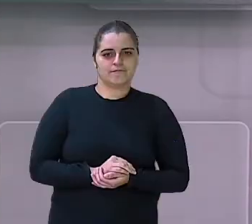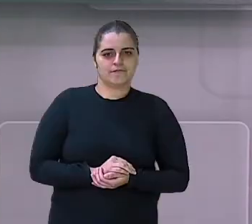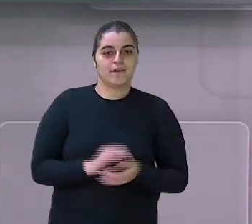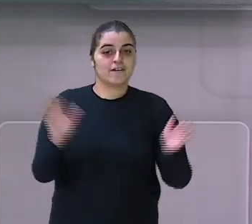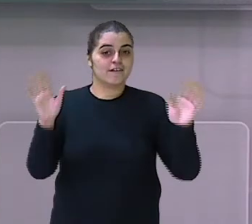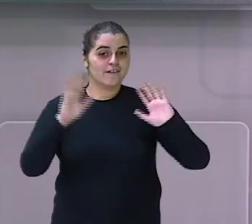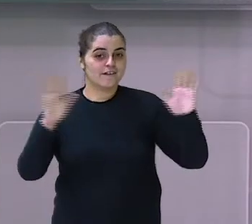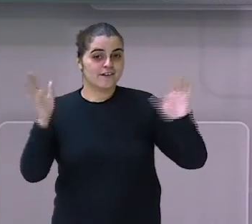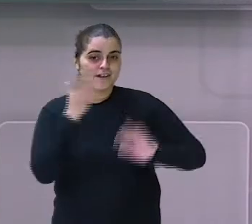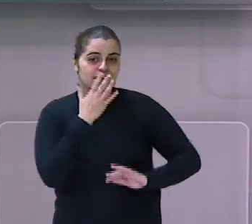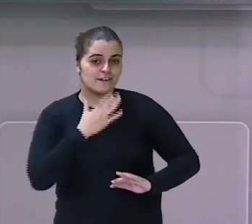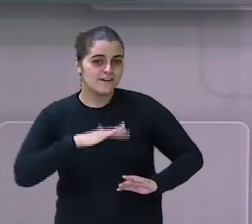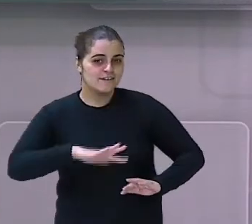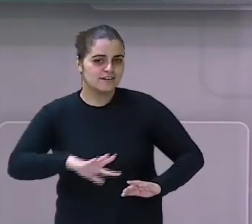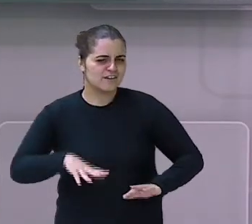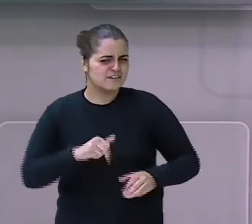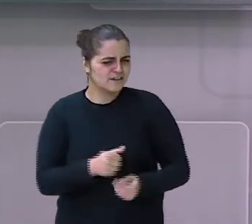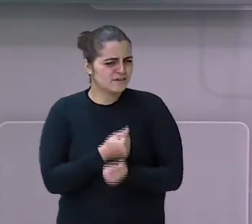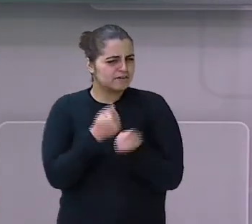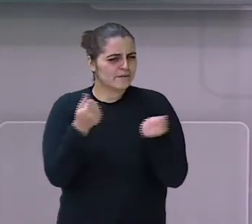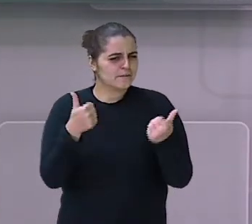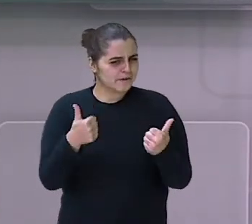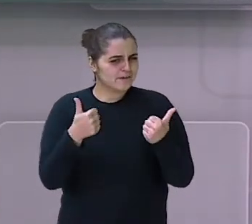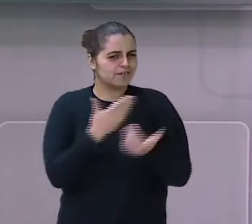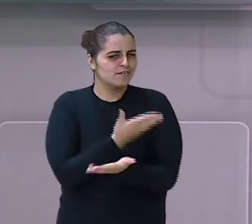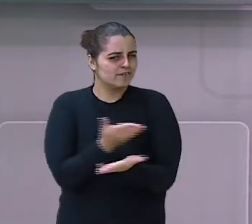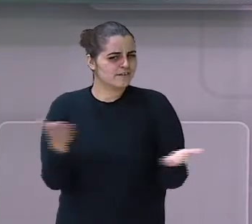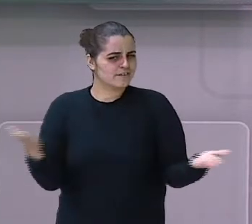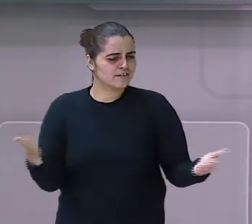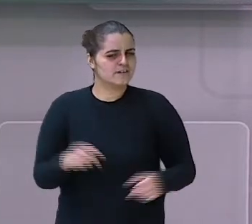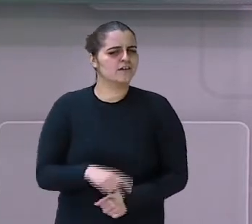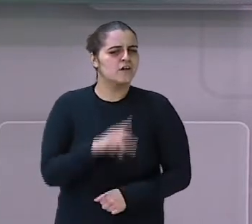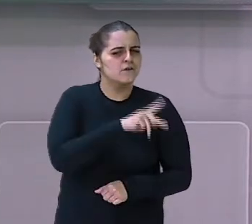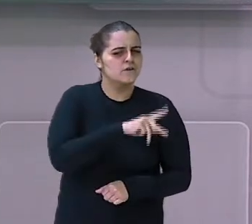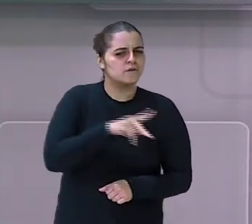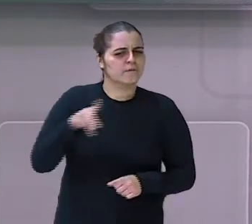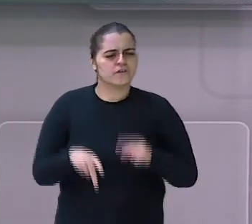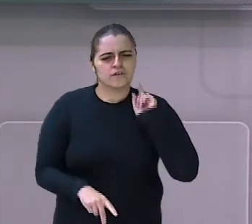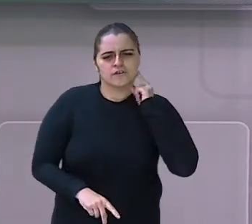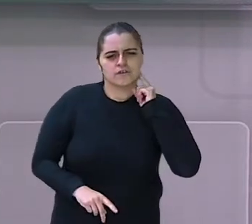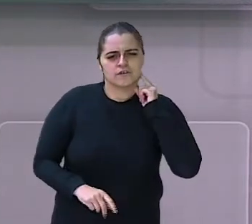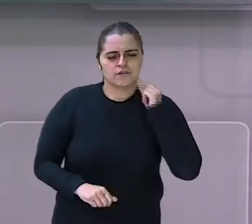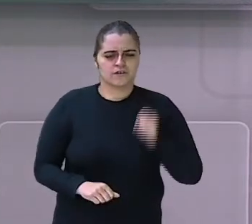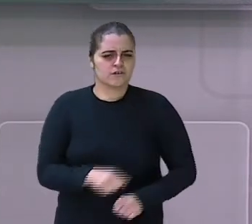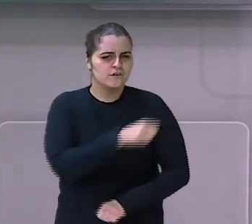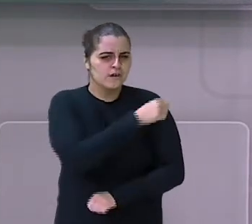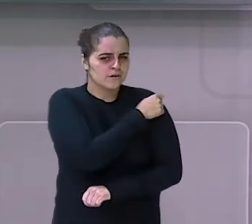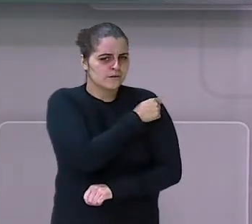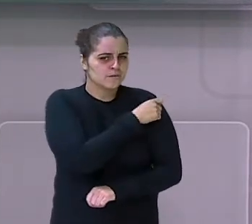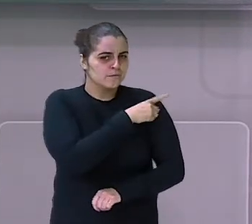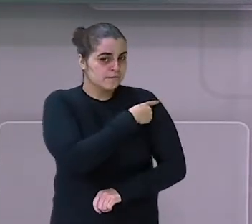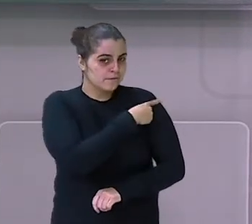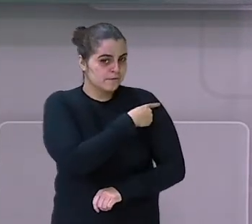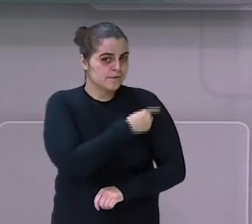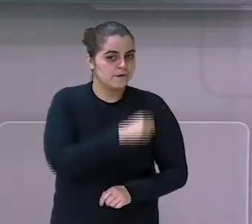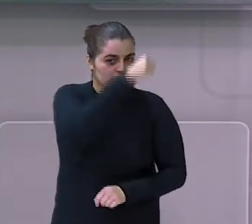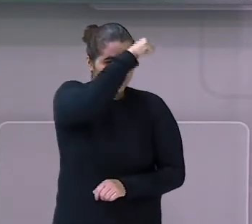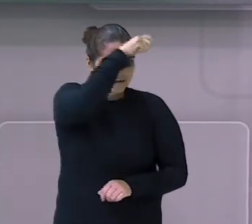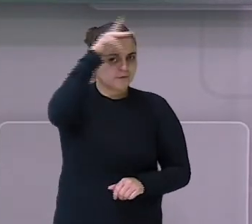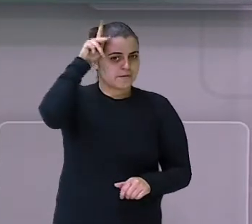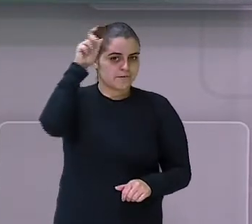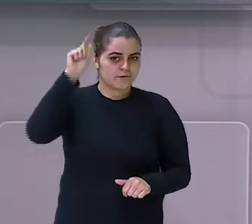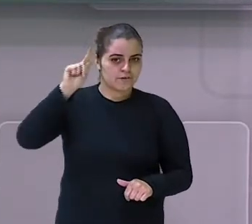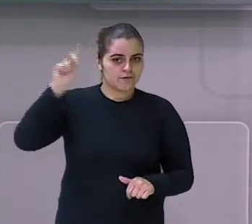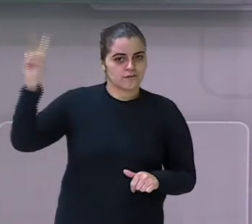Olá pessoal, tudo bem com vocês? Meu nome é Solange, sou professora do primeiro ano do Ensino Fundamental da Rede Municipal de